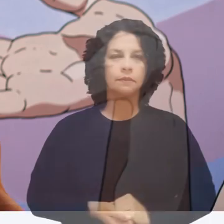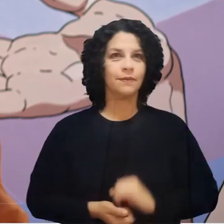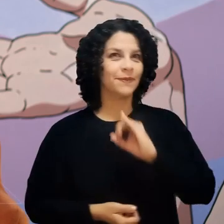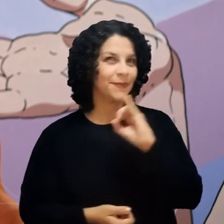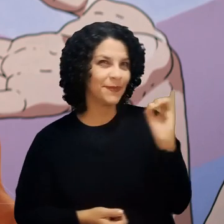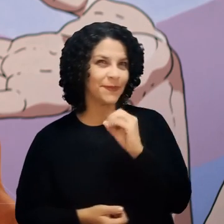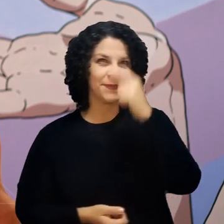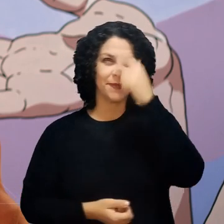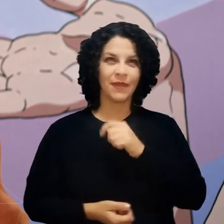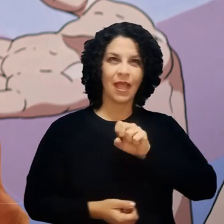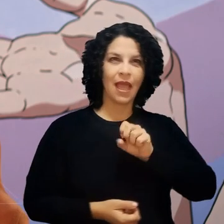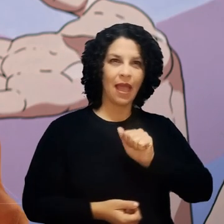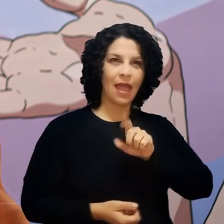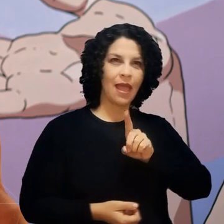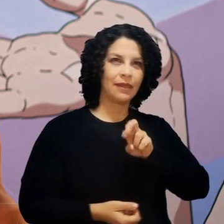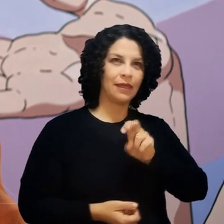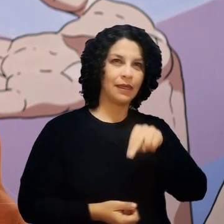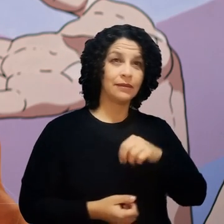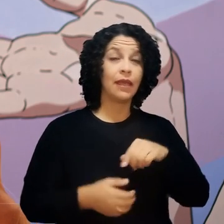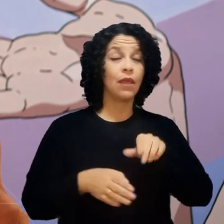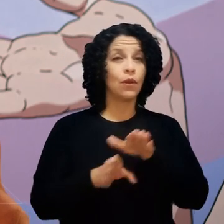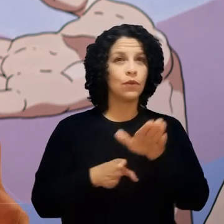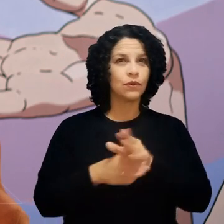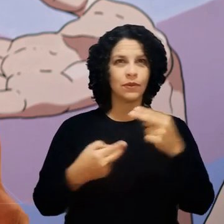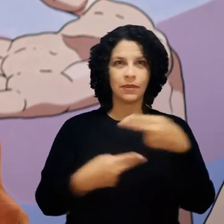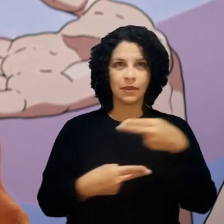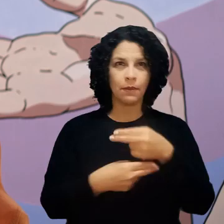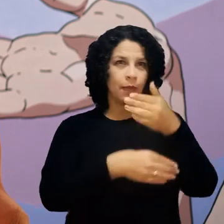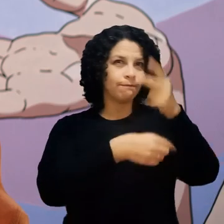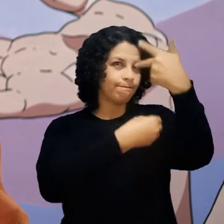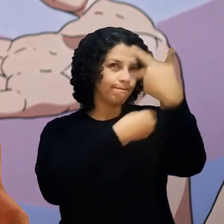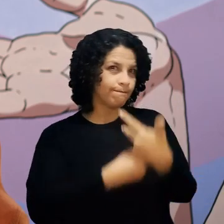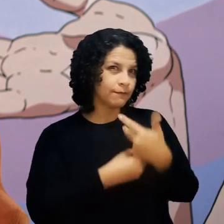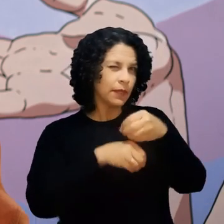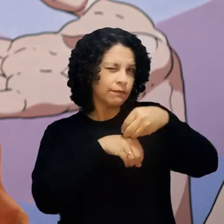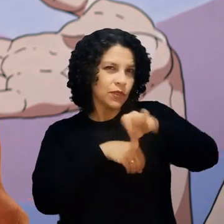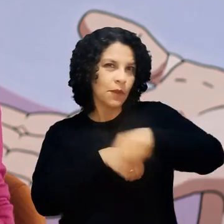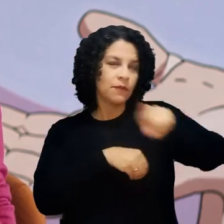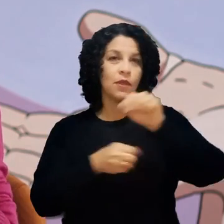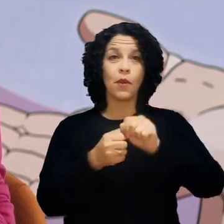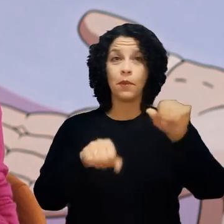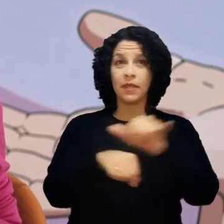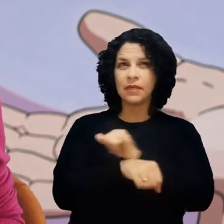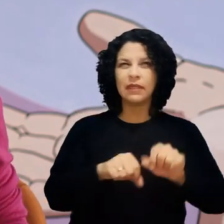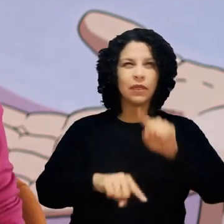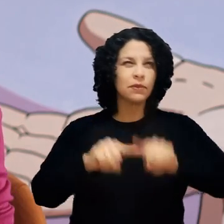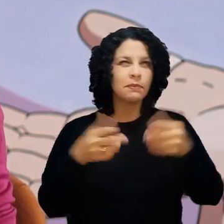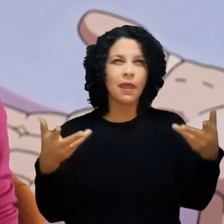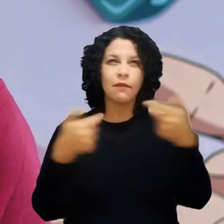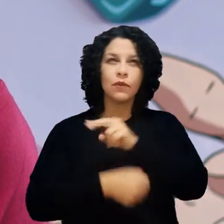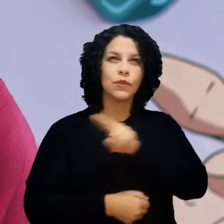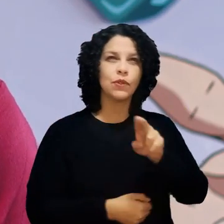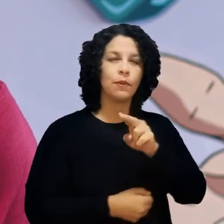Oi, eu sou Adriana Schiavon, consultora do Sebrae e gravei esse vídeo para te dar uma dica de uma ferramenta incrível